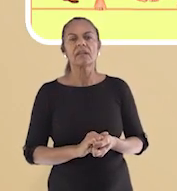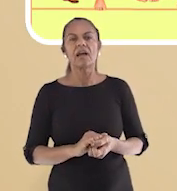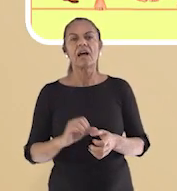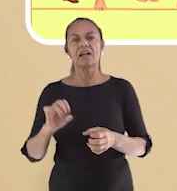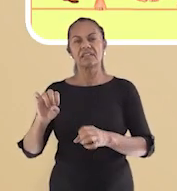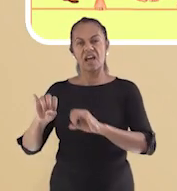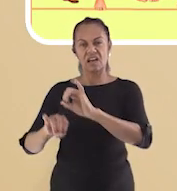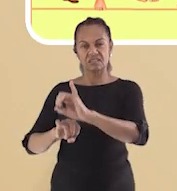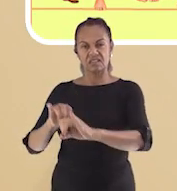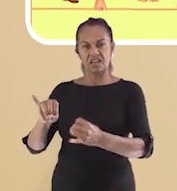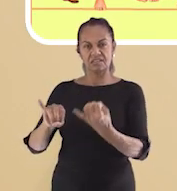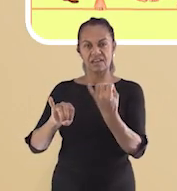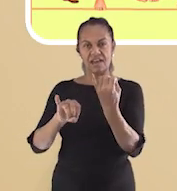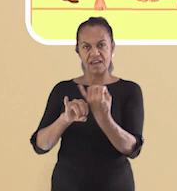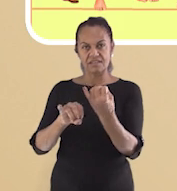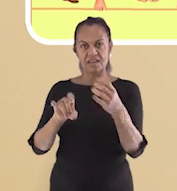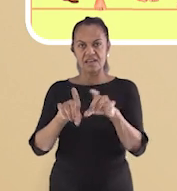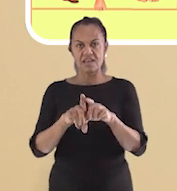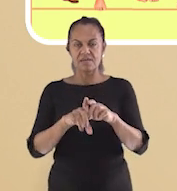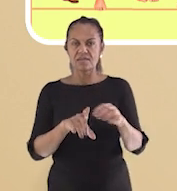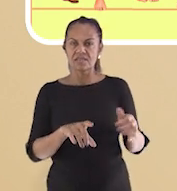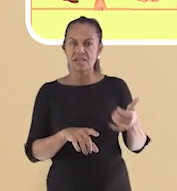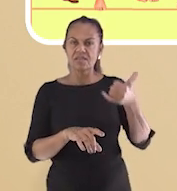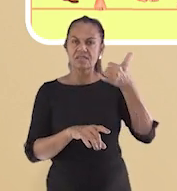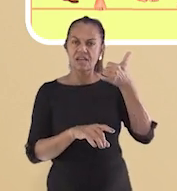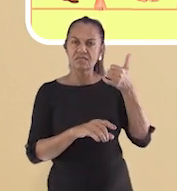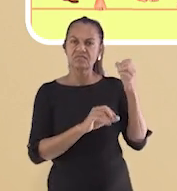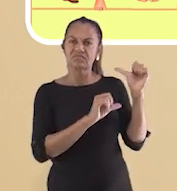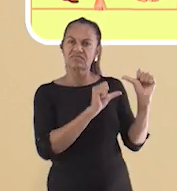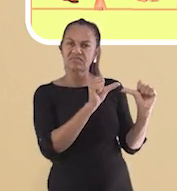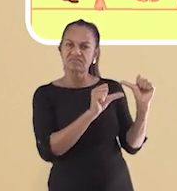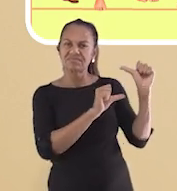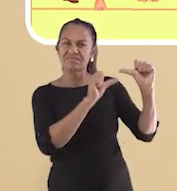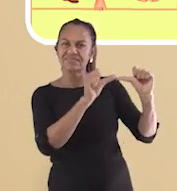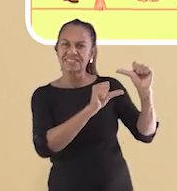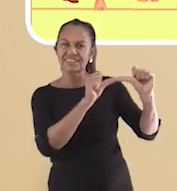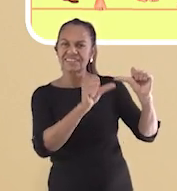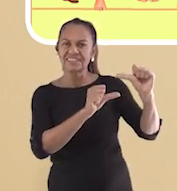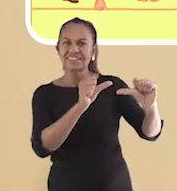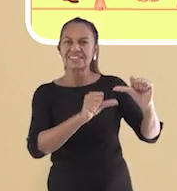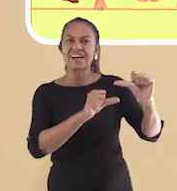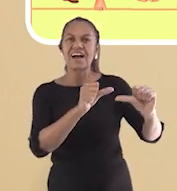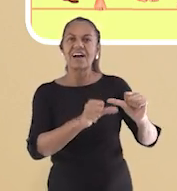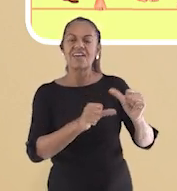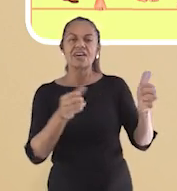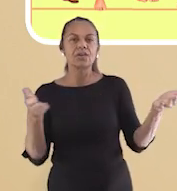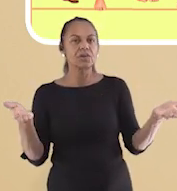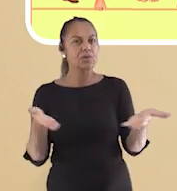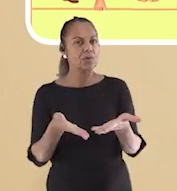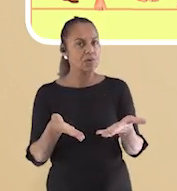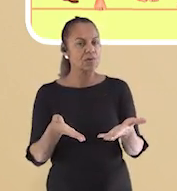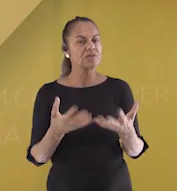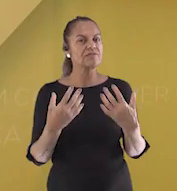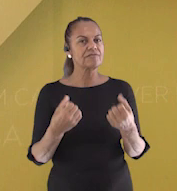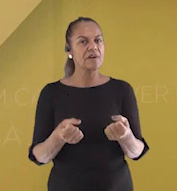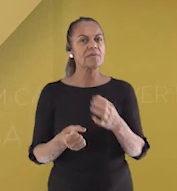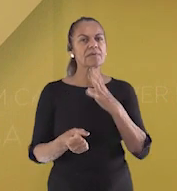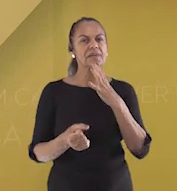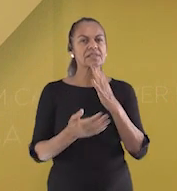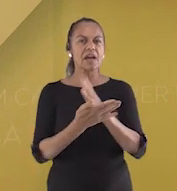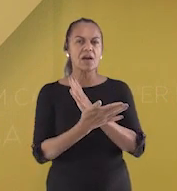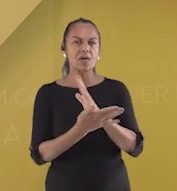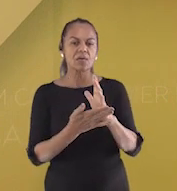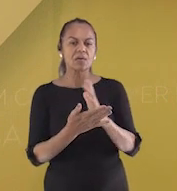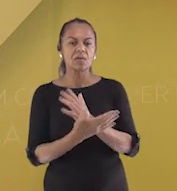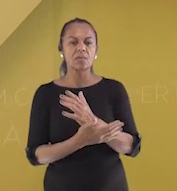e do celular, os jogos passaram por muitas mudanças. E hoje, vamos conhecer alguma dessas evoluções. Como